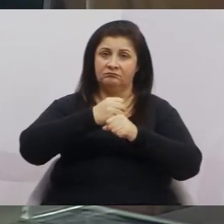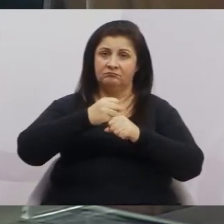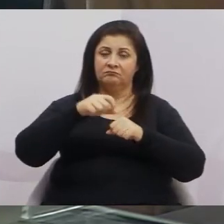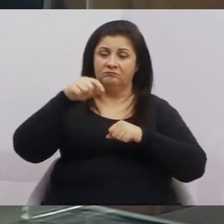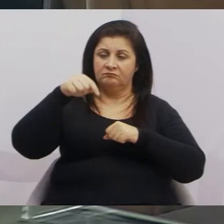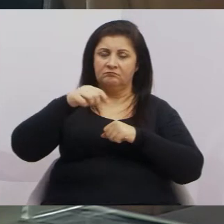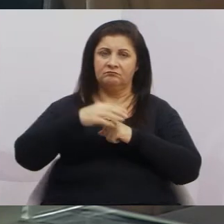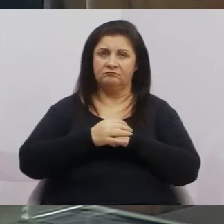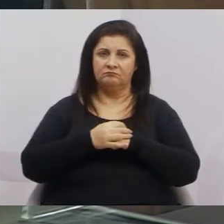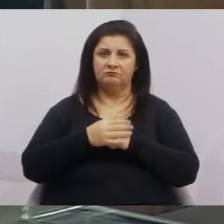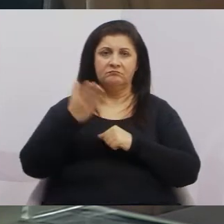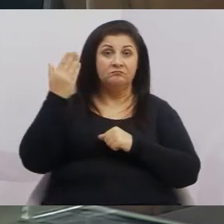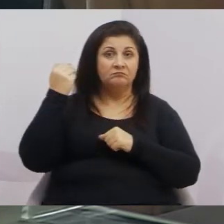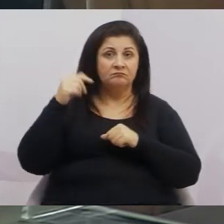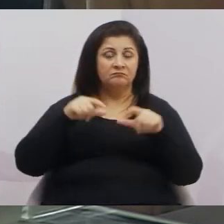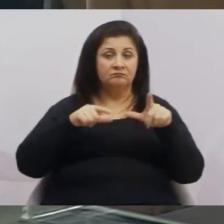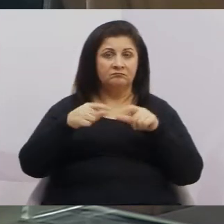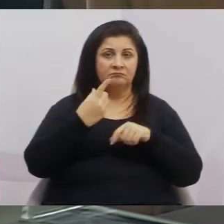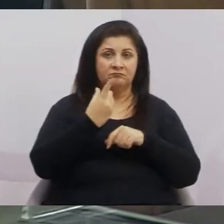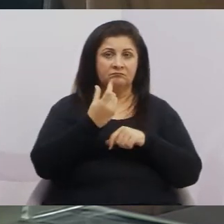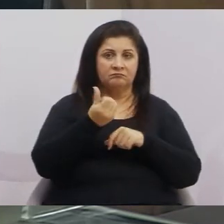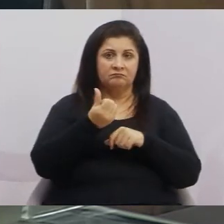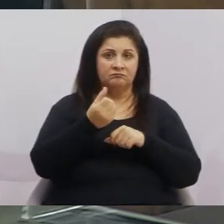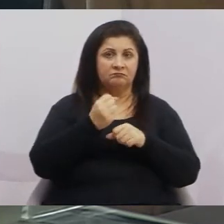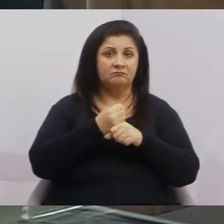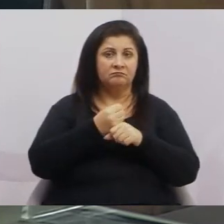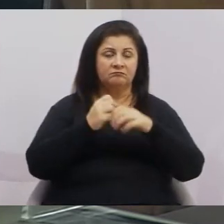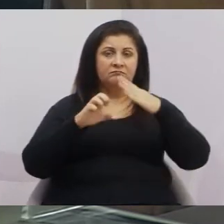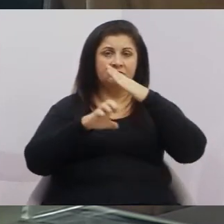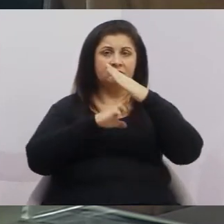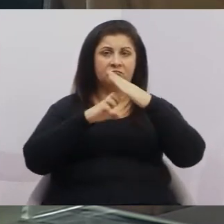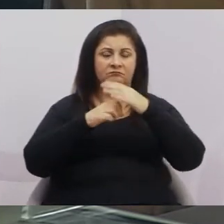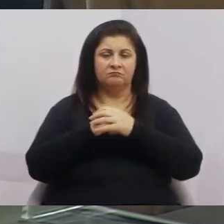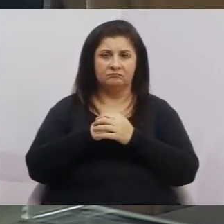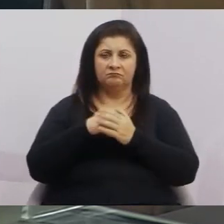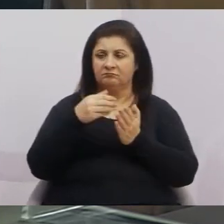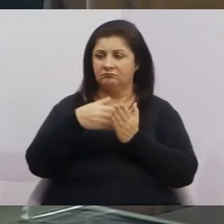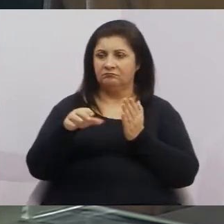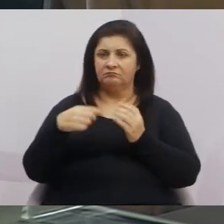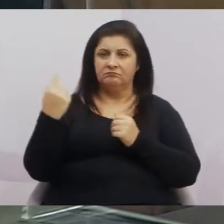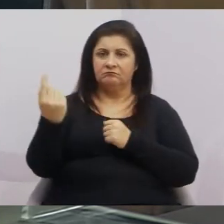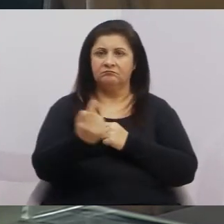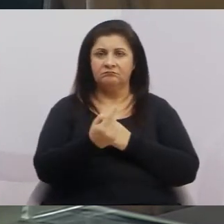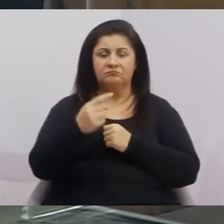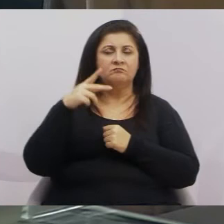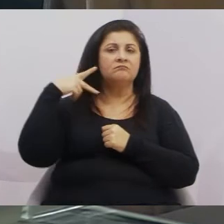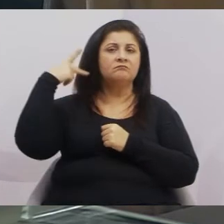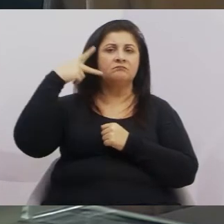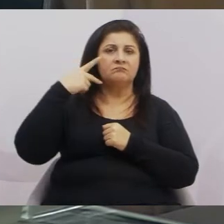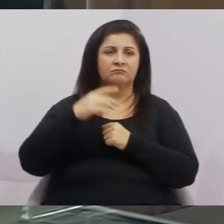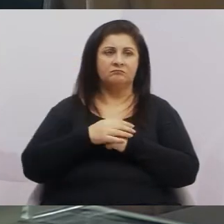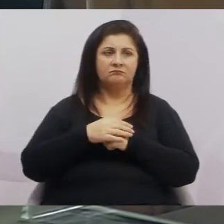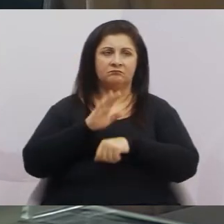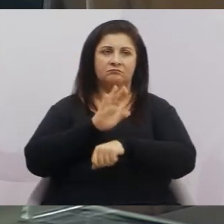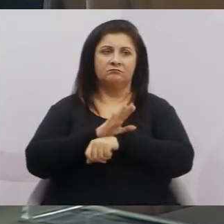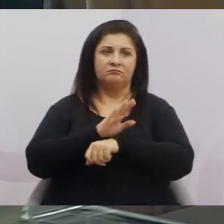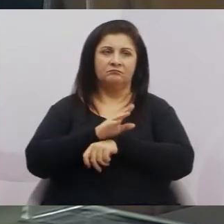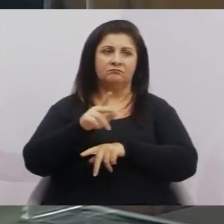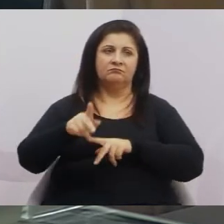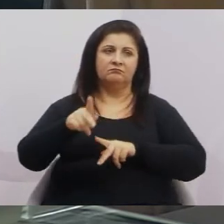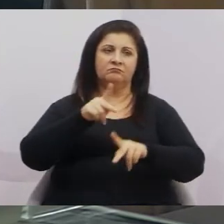que tinha 16 anos de empresa, saí da empresa para ser vereador, para trabalhar pela população.